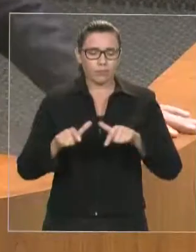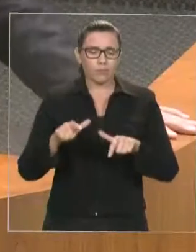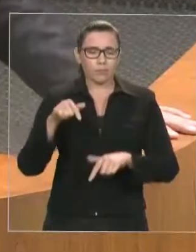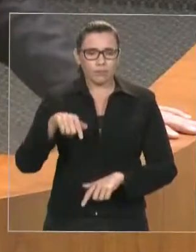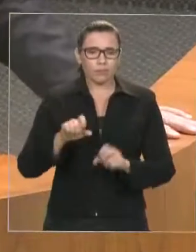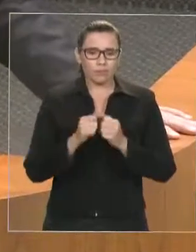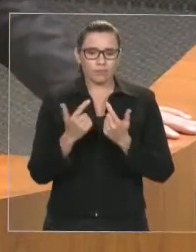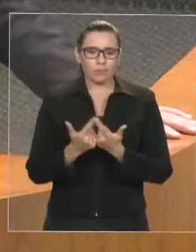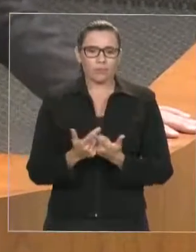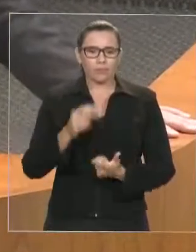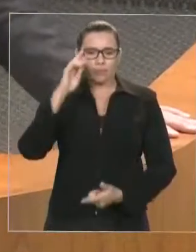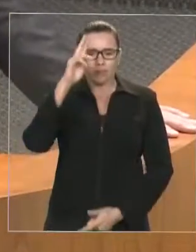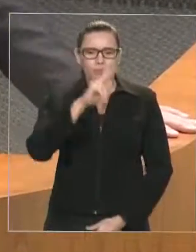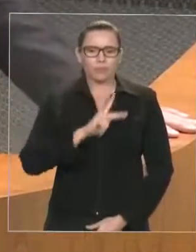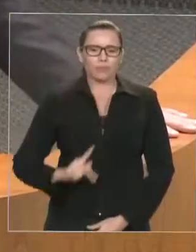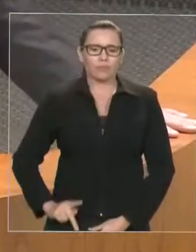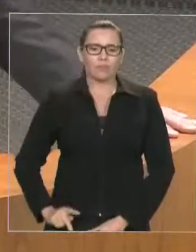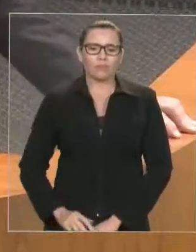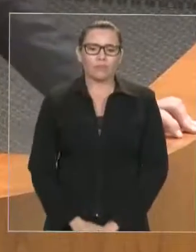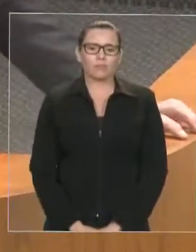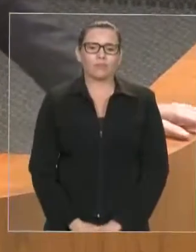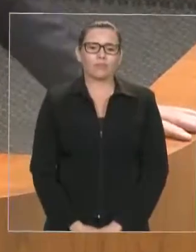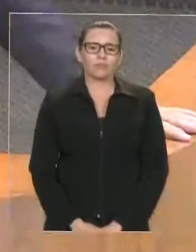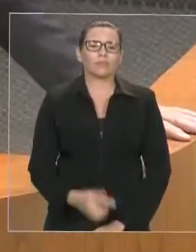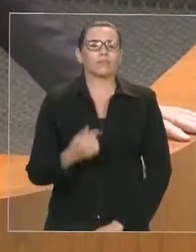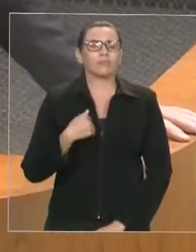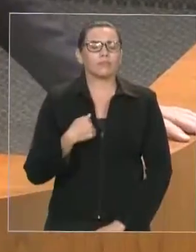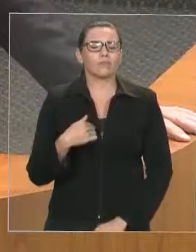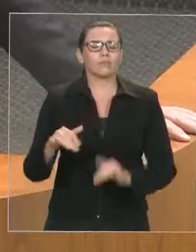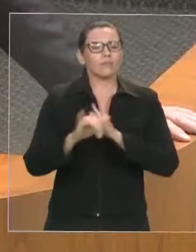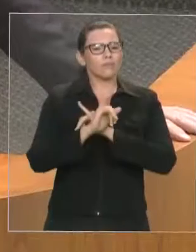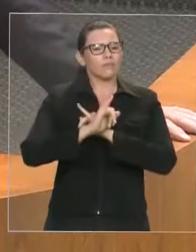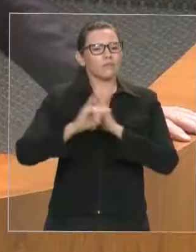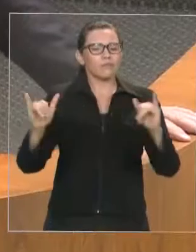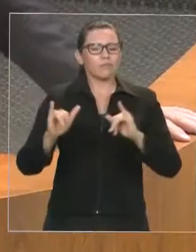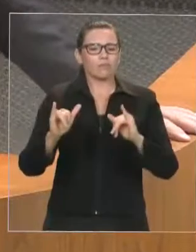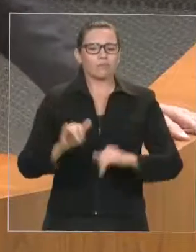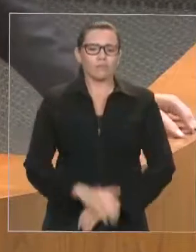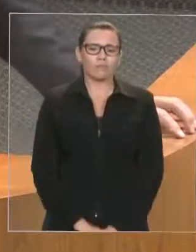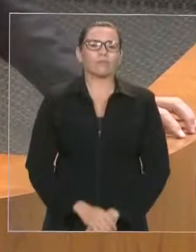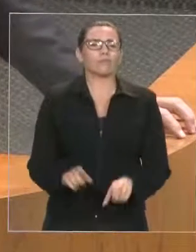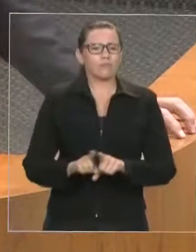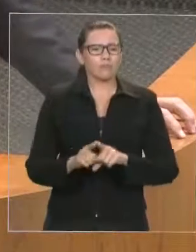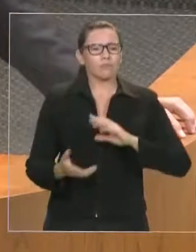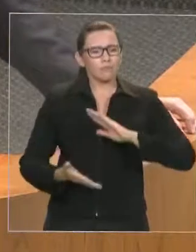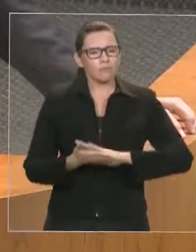Presidente, eu quero reconhecer de público e elogiar a iniciativa da mesa